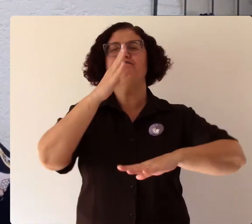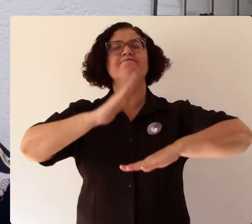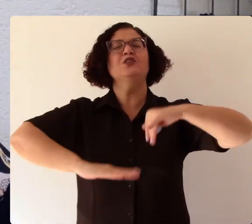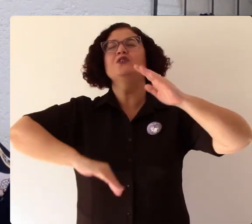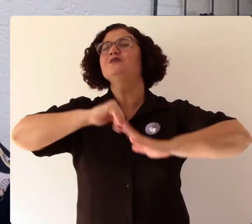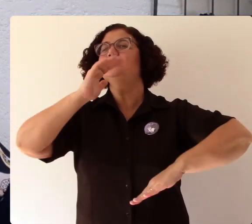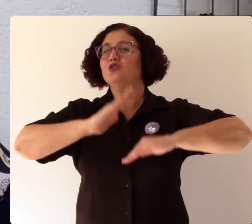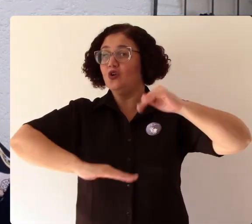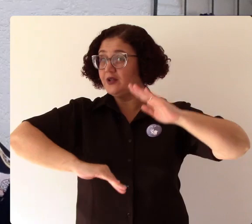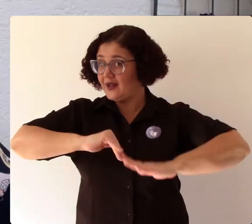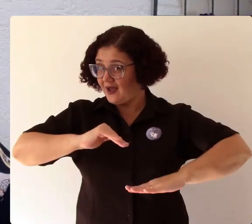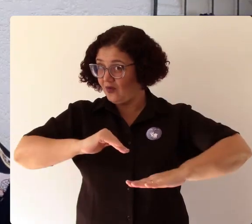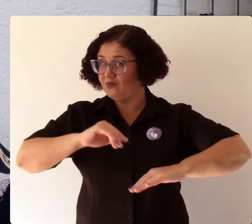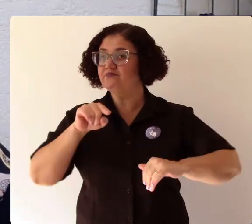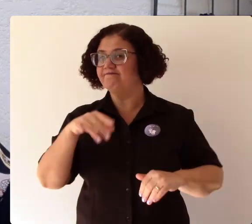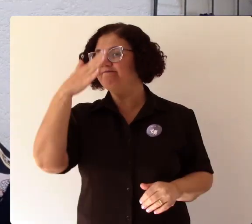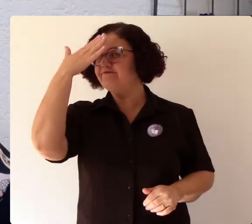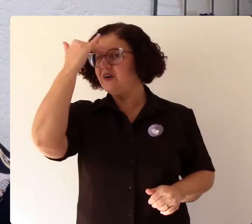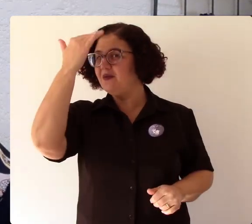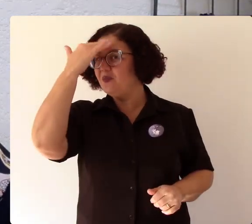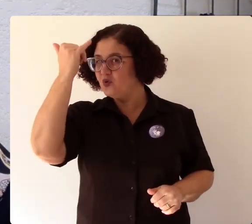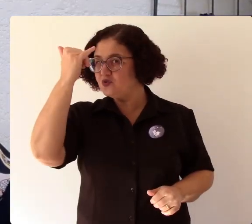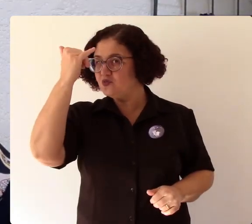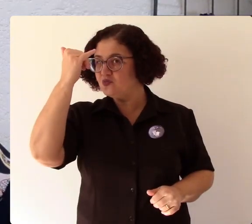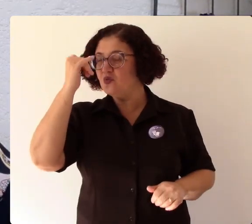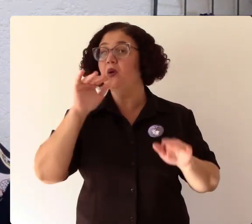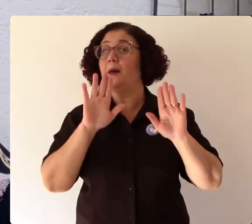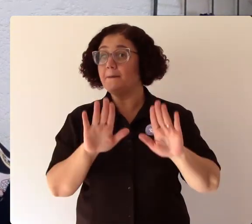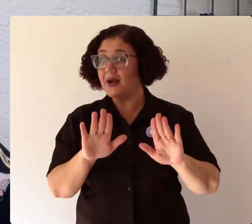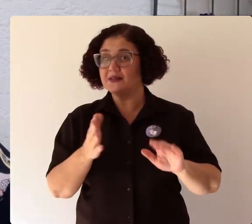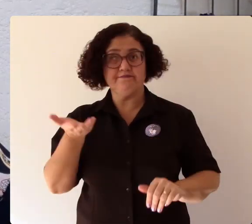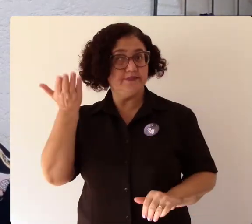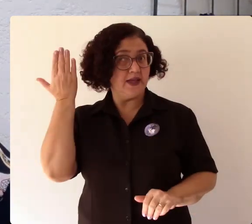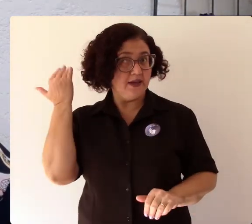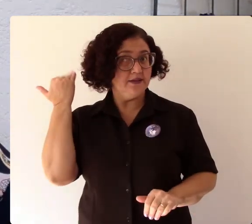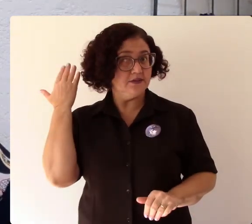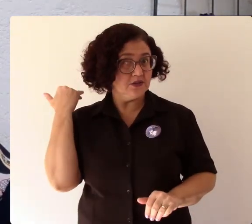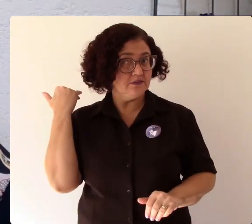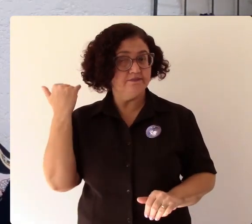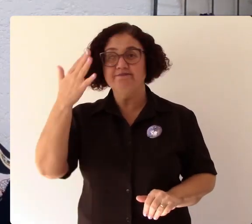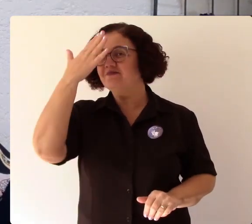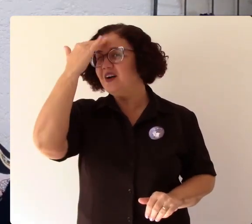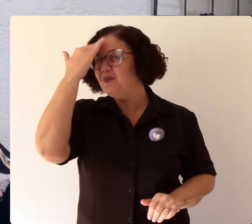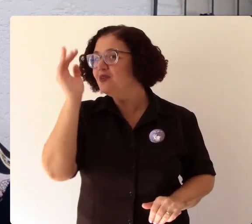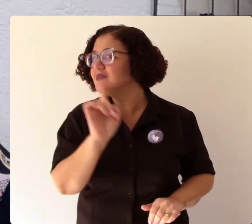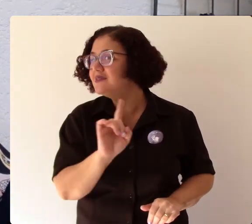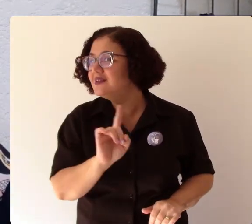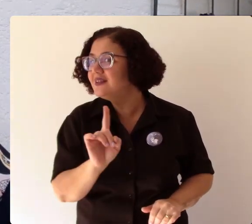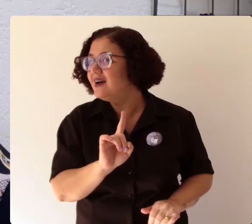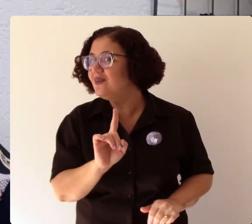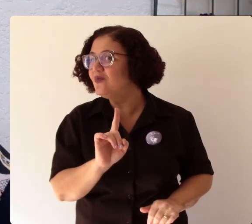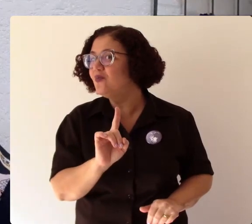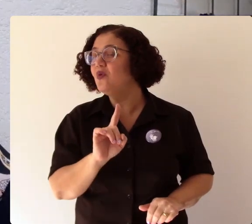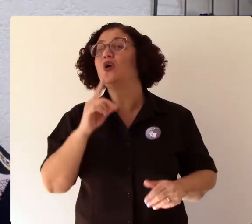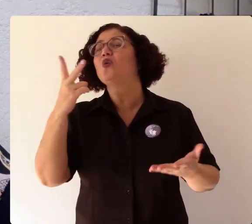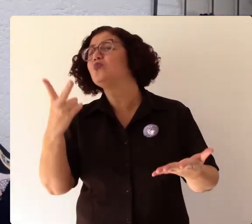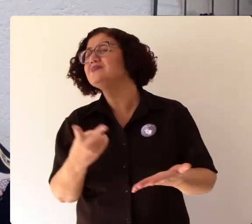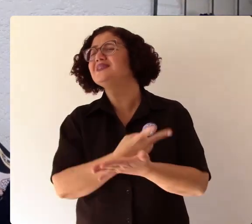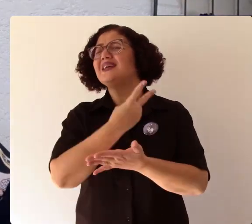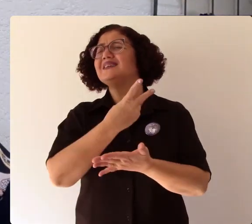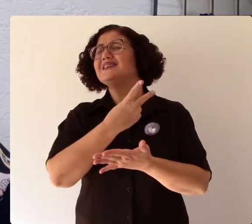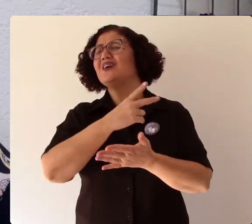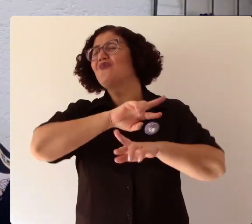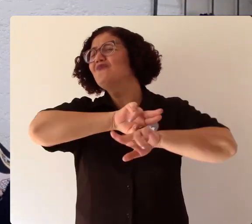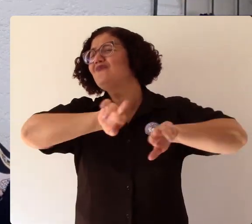exatamente por não ser reconhecido assim, a partir dos acontecimentos da sua vida,